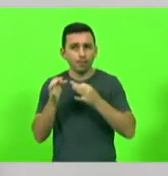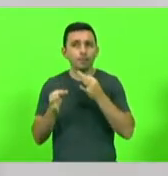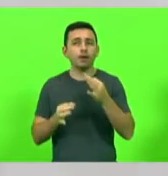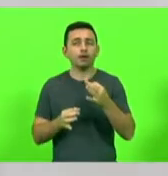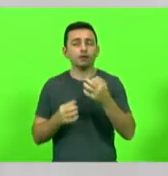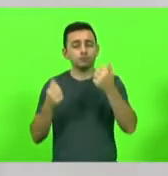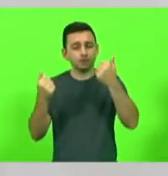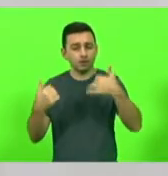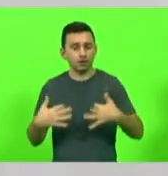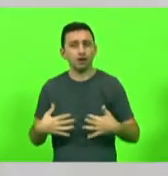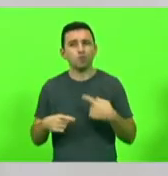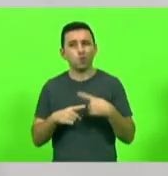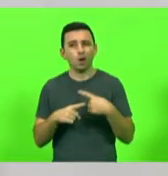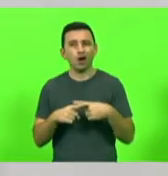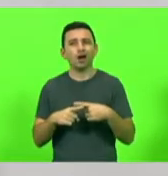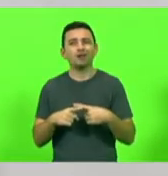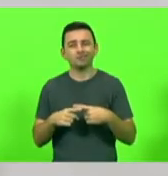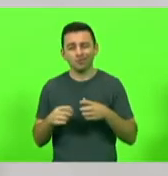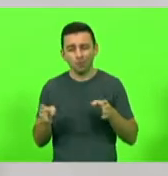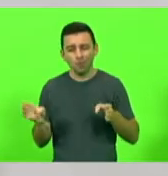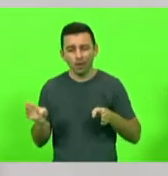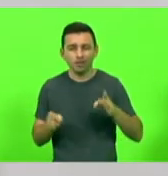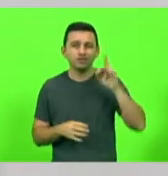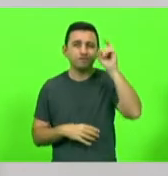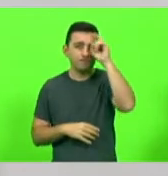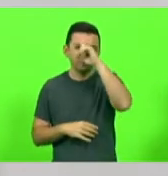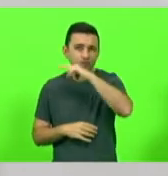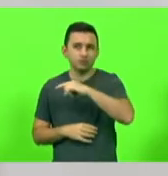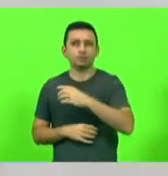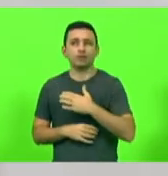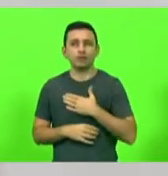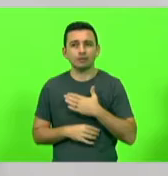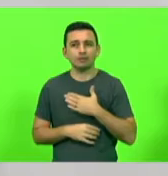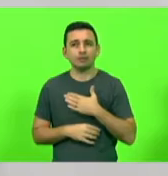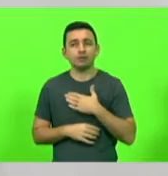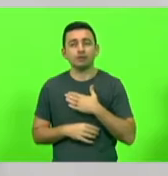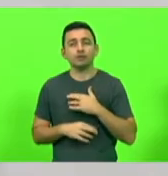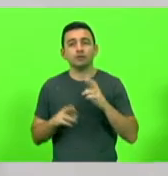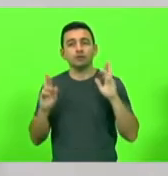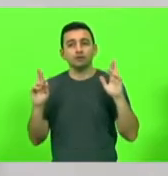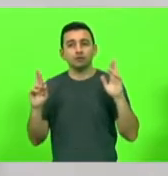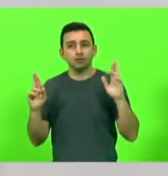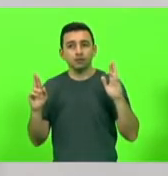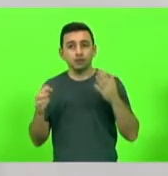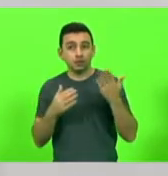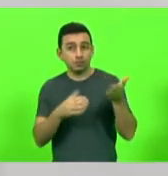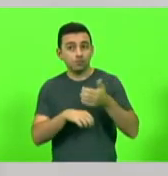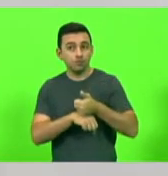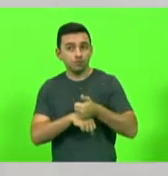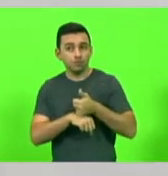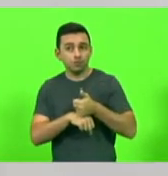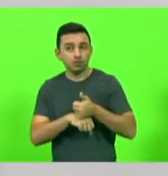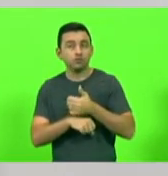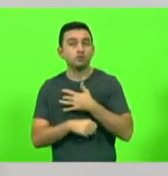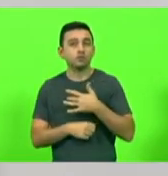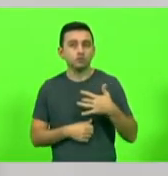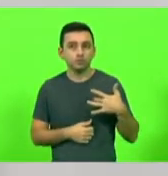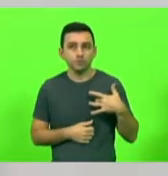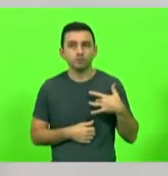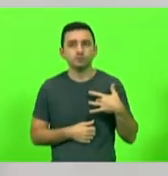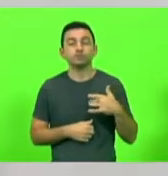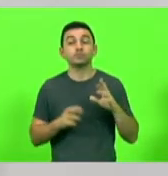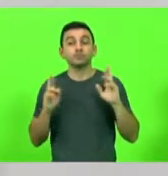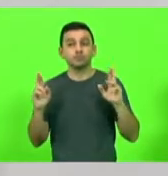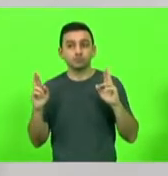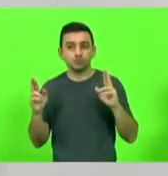foram momentos muito difíceis, né? E que graças aos profissionais da saúde, graças